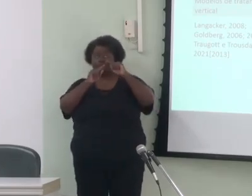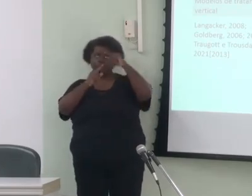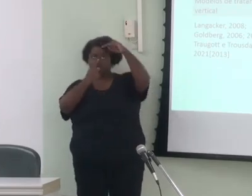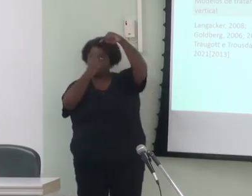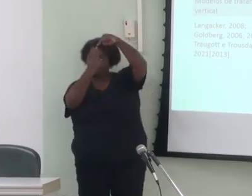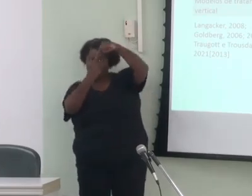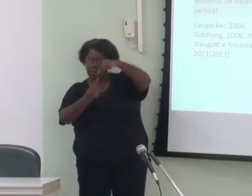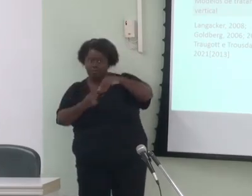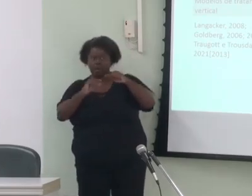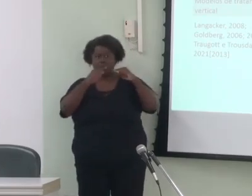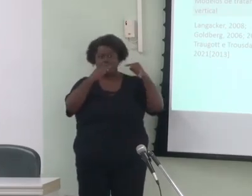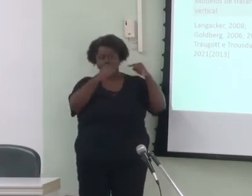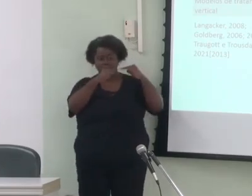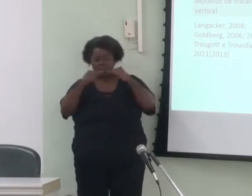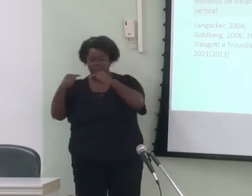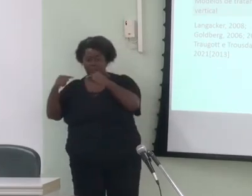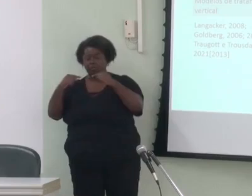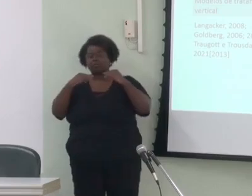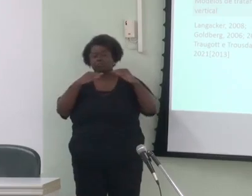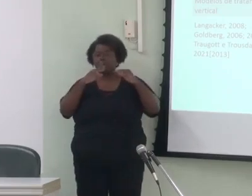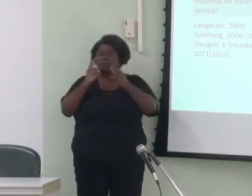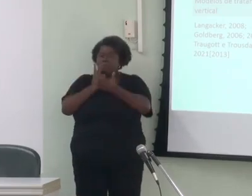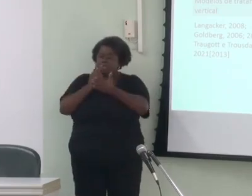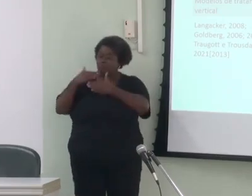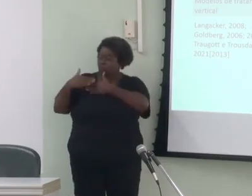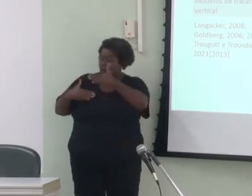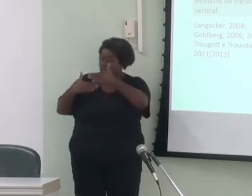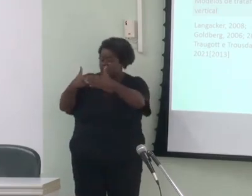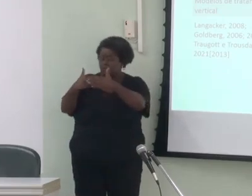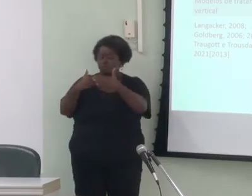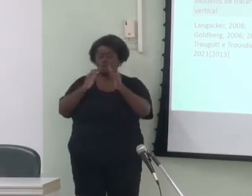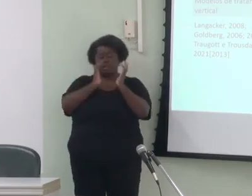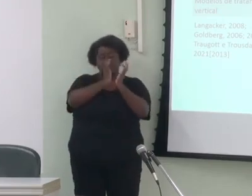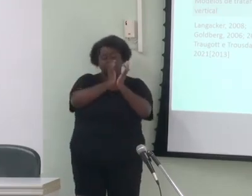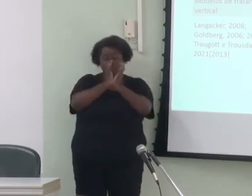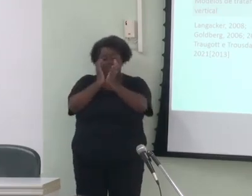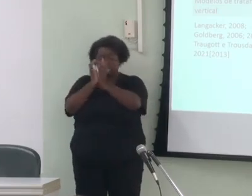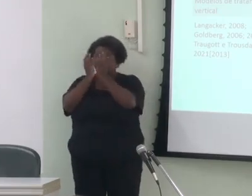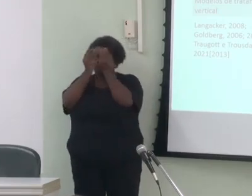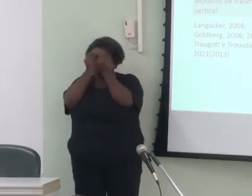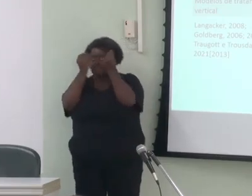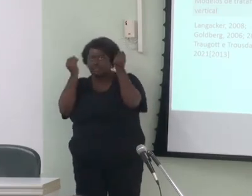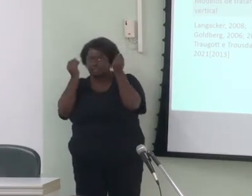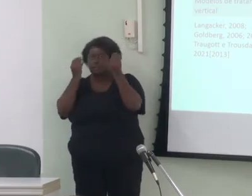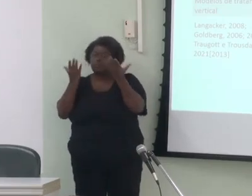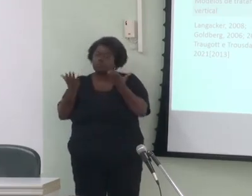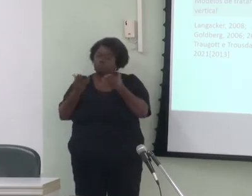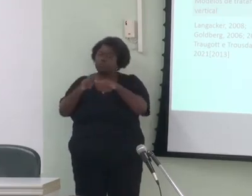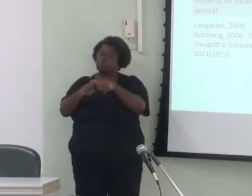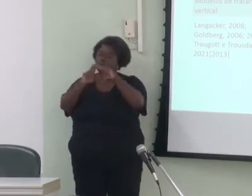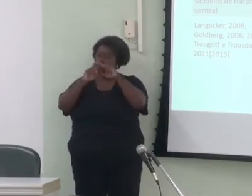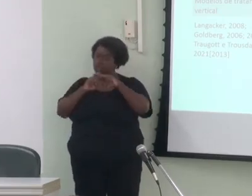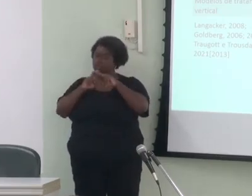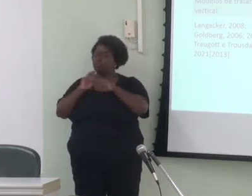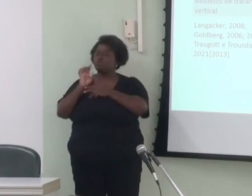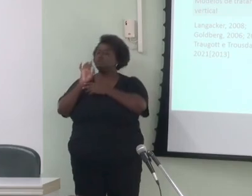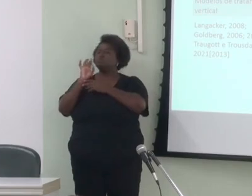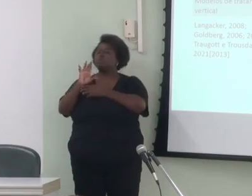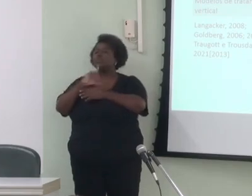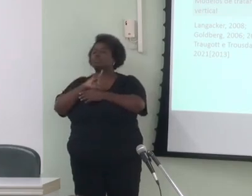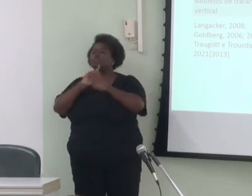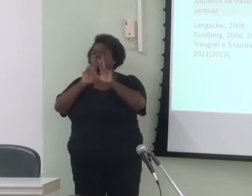pelos mesmos processos cognitivos categorização e abstração e por isso constituiriam de fato apenas diferenças